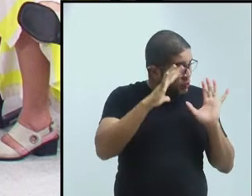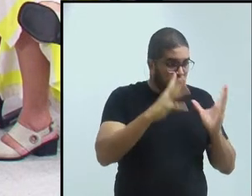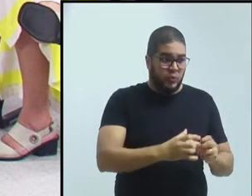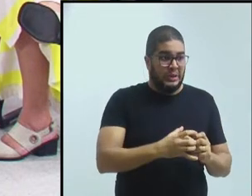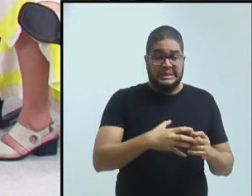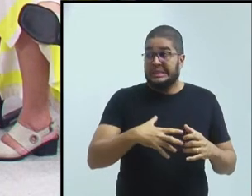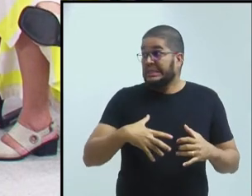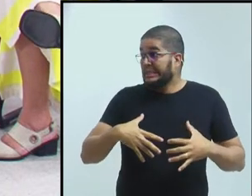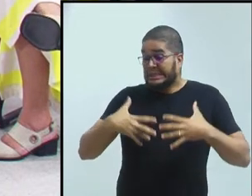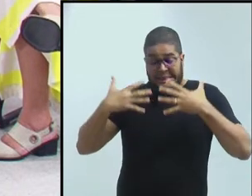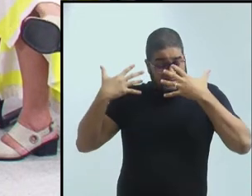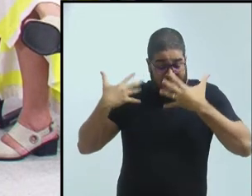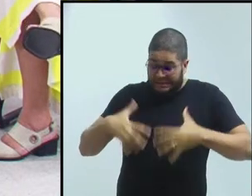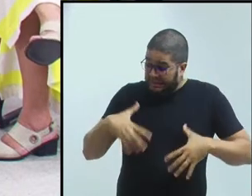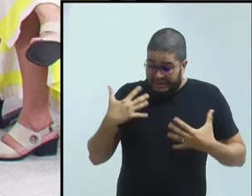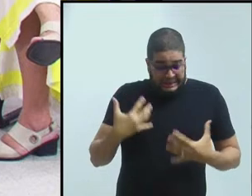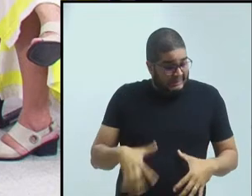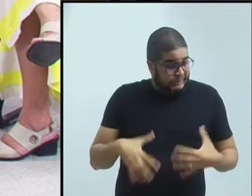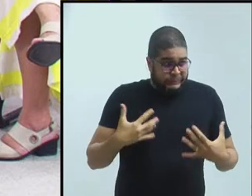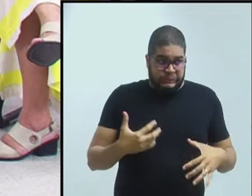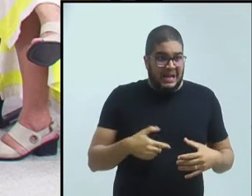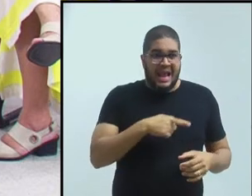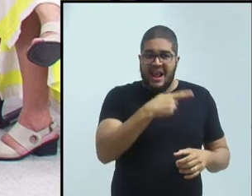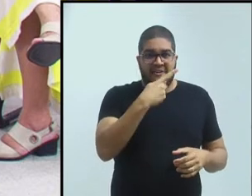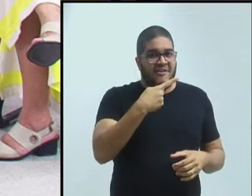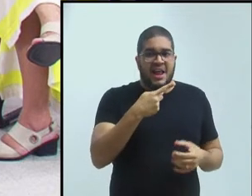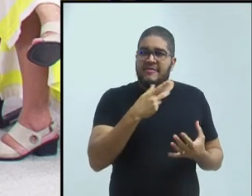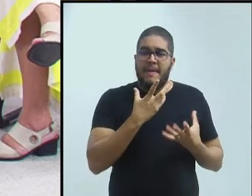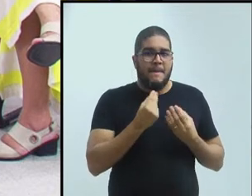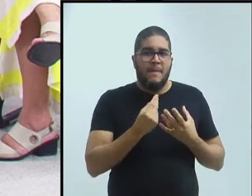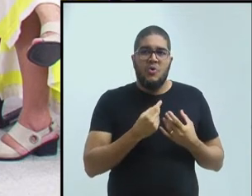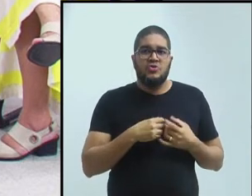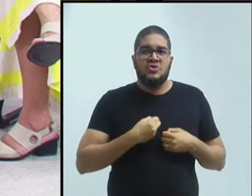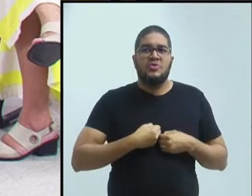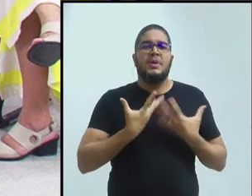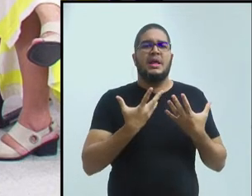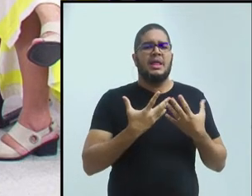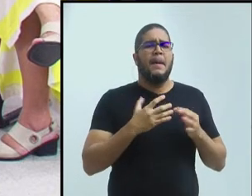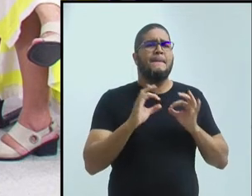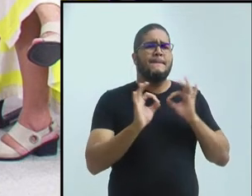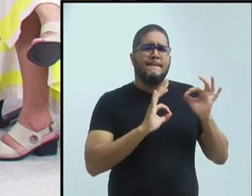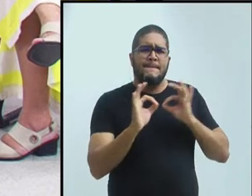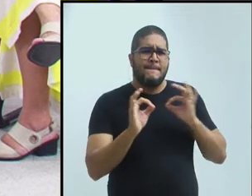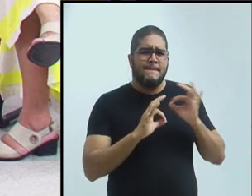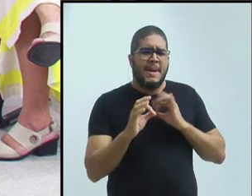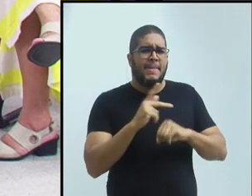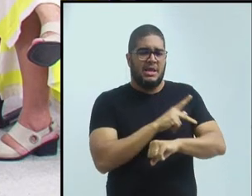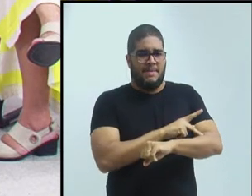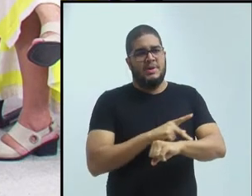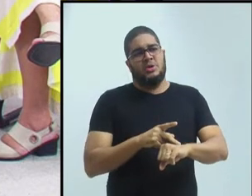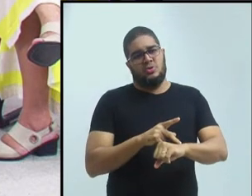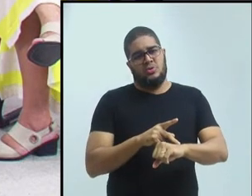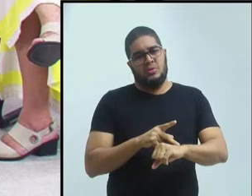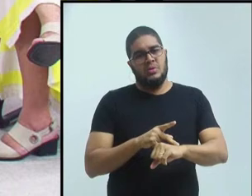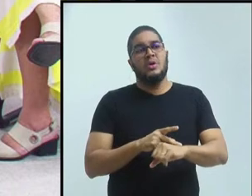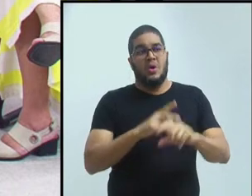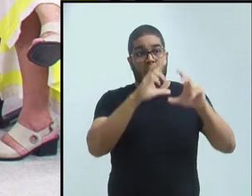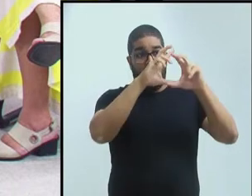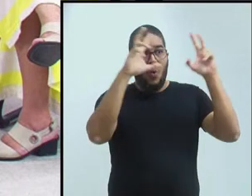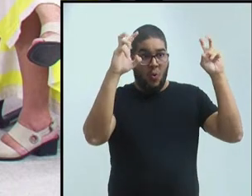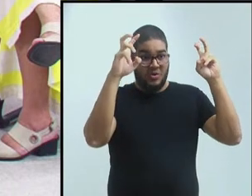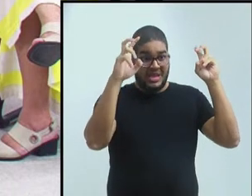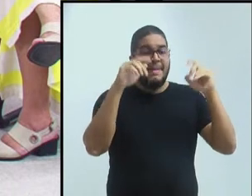Uma outra coisa, aí ela usava muito a expressão preparação pedagógica dos professores, o tema dela era a preparação